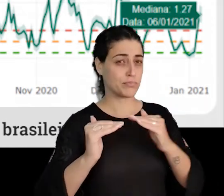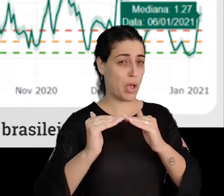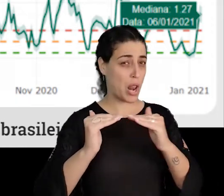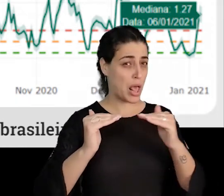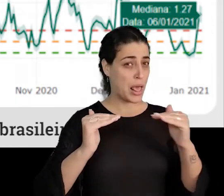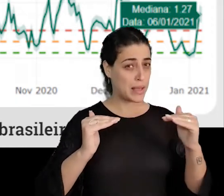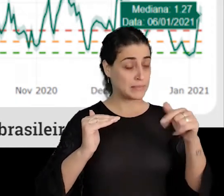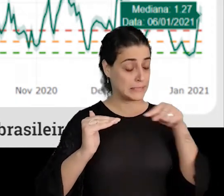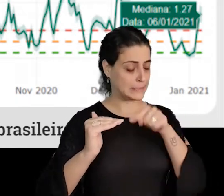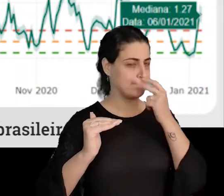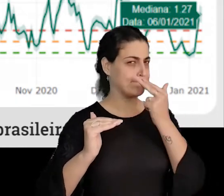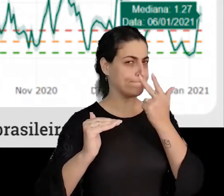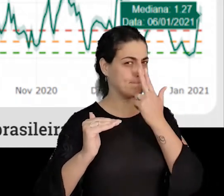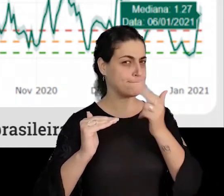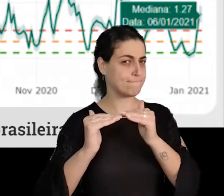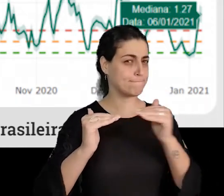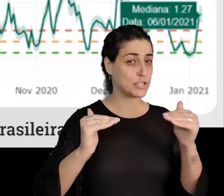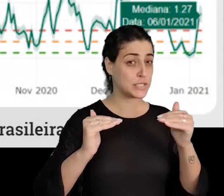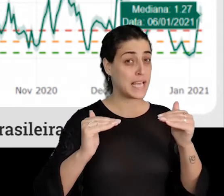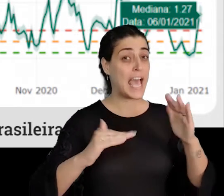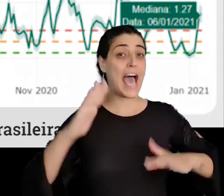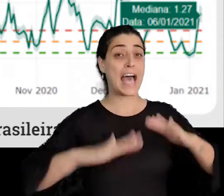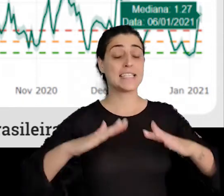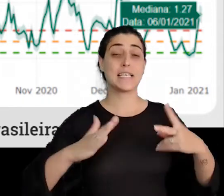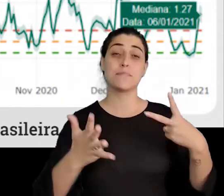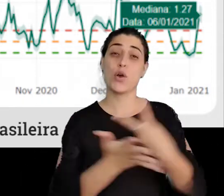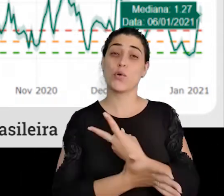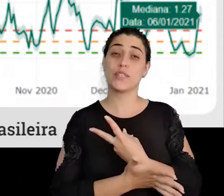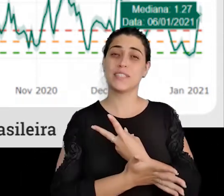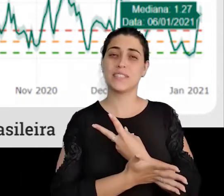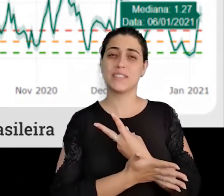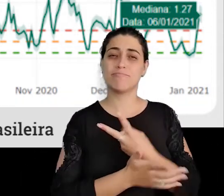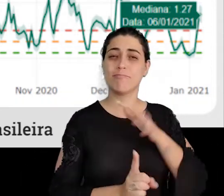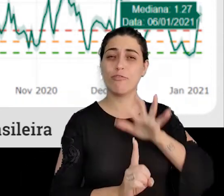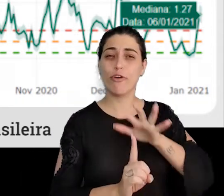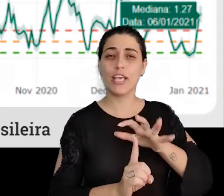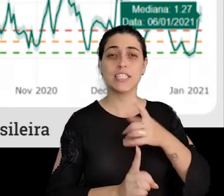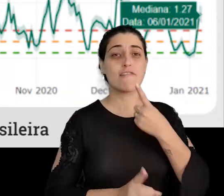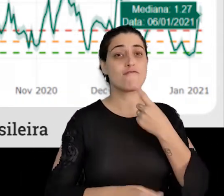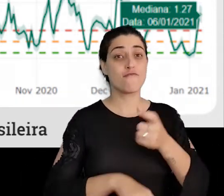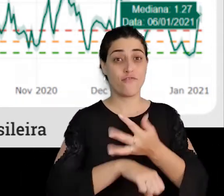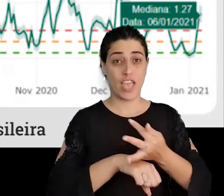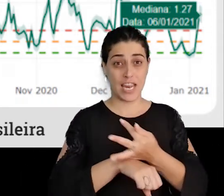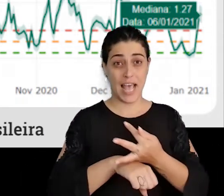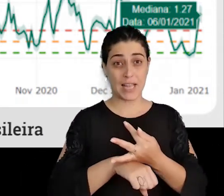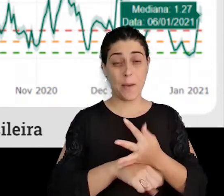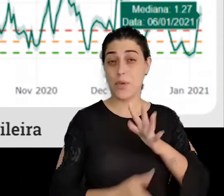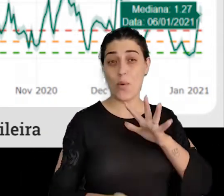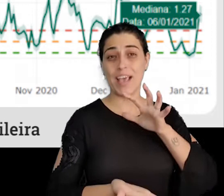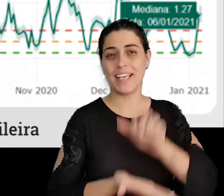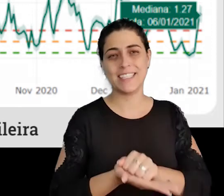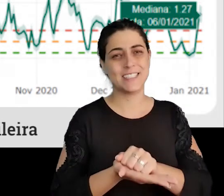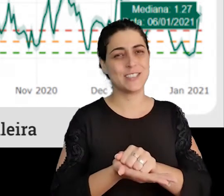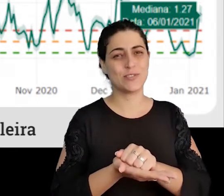últimos dias, Essa aparente continuidade é um dos resultados possíveis do efeito feriado, ou seja, quando a capacidade